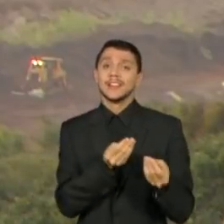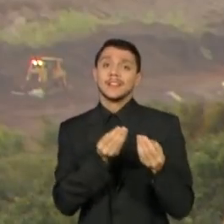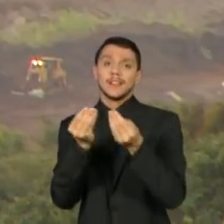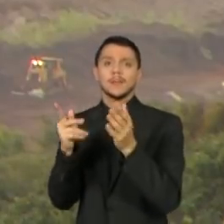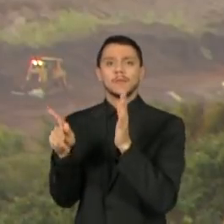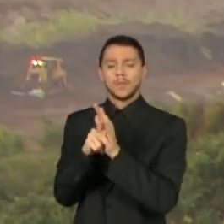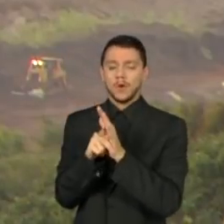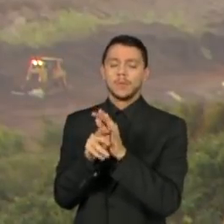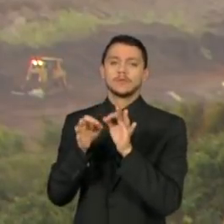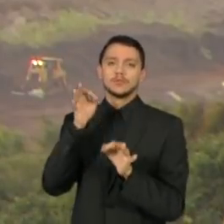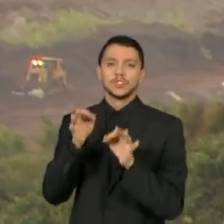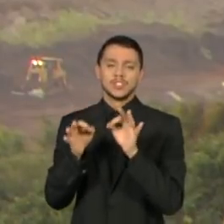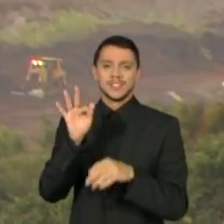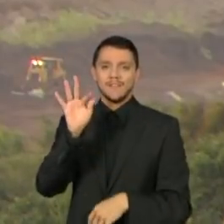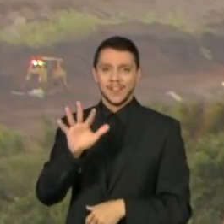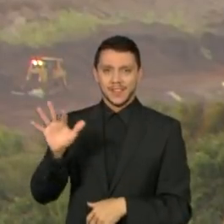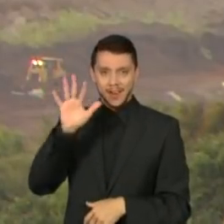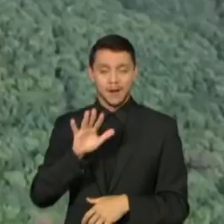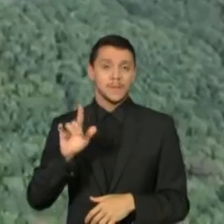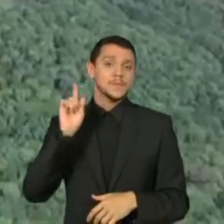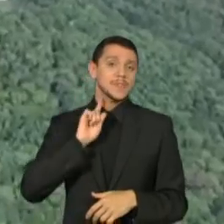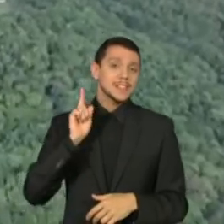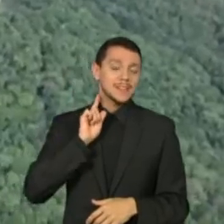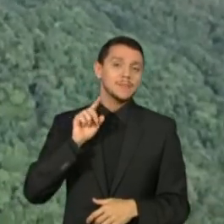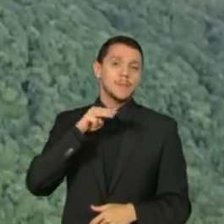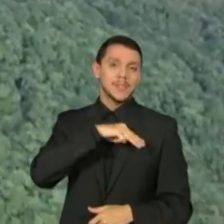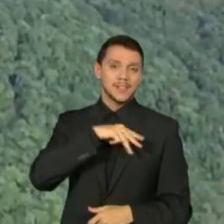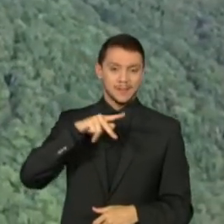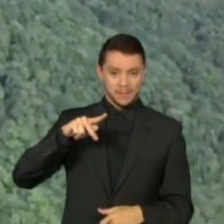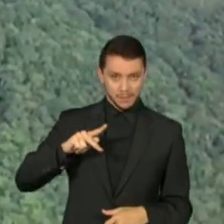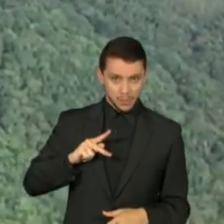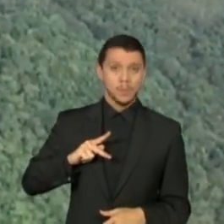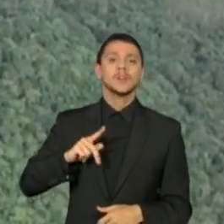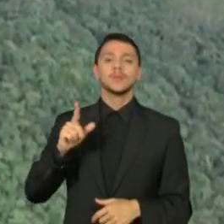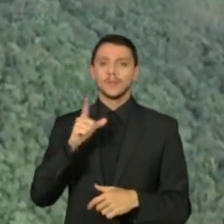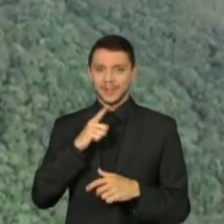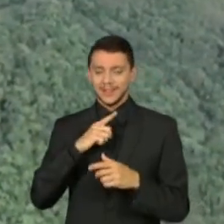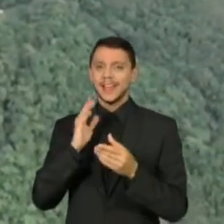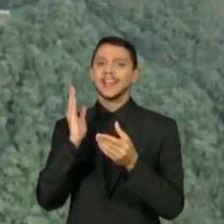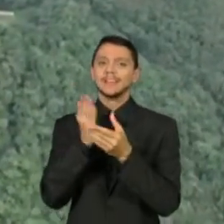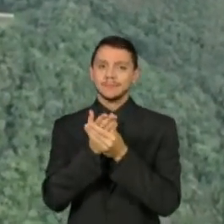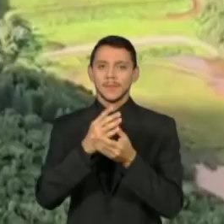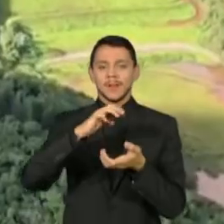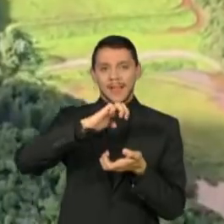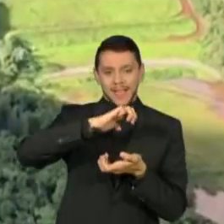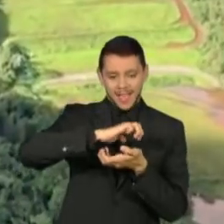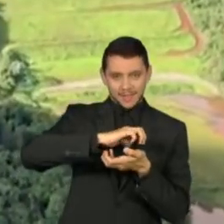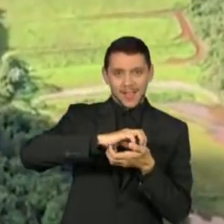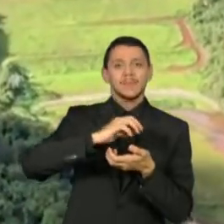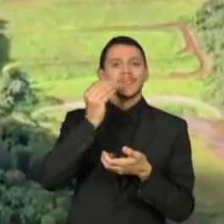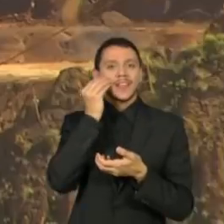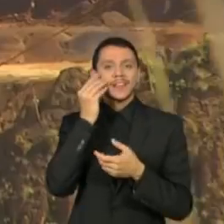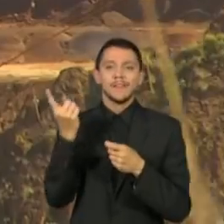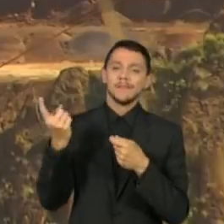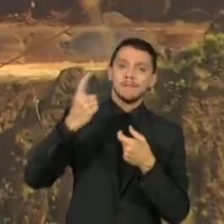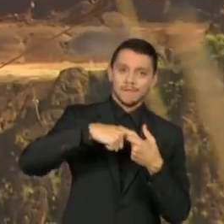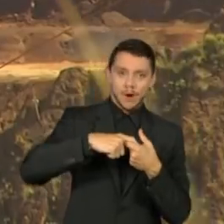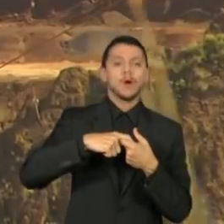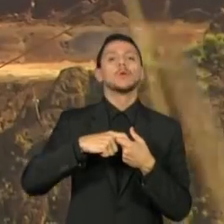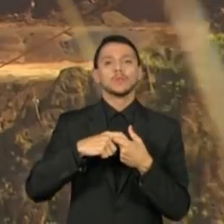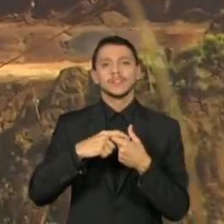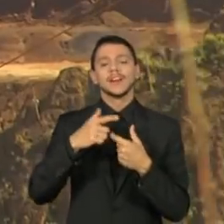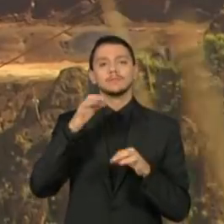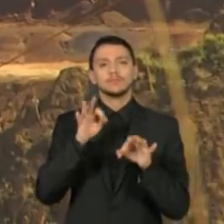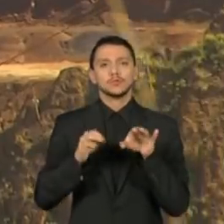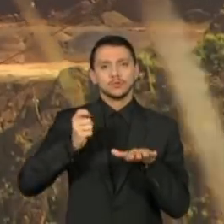Minas recorreu ao STF para trazer de volta o julgamento para o Estado. O problema da mineração é antigo